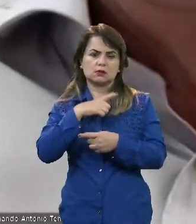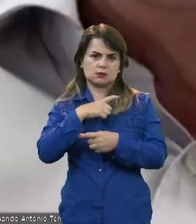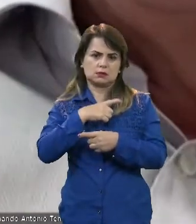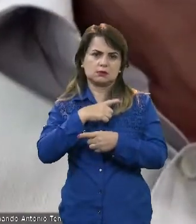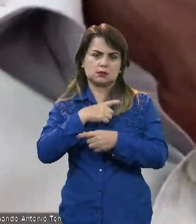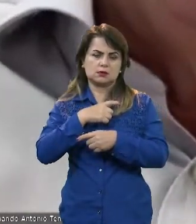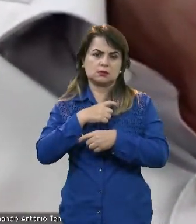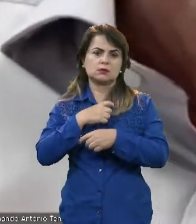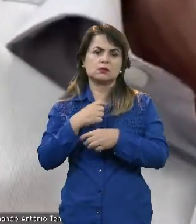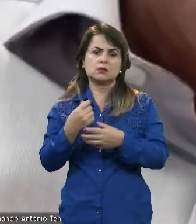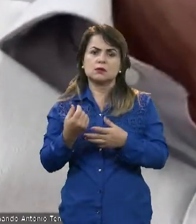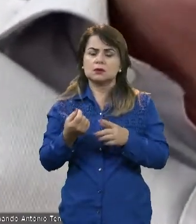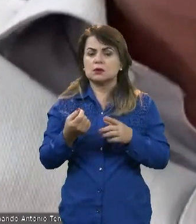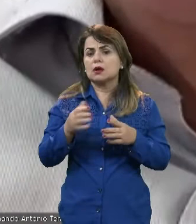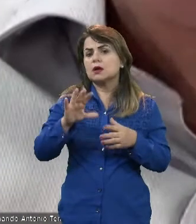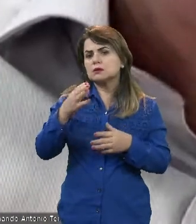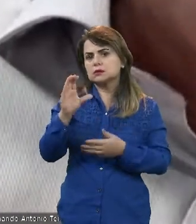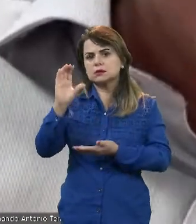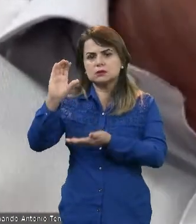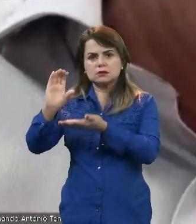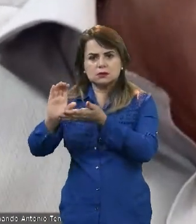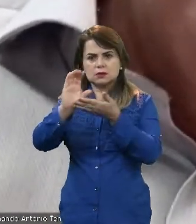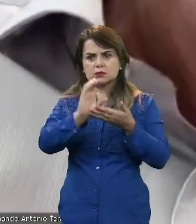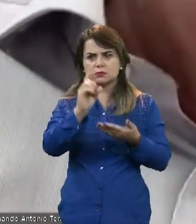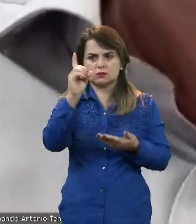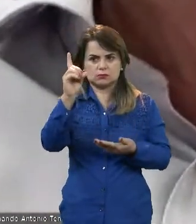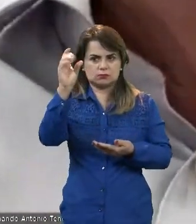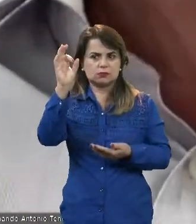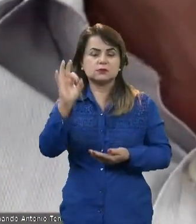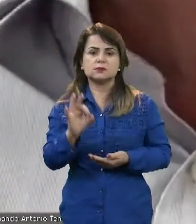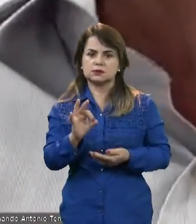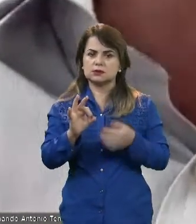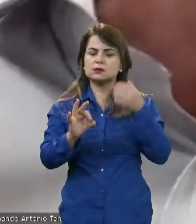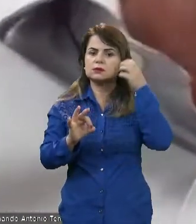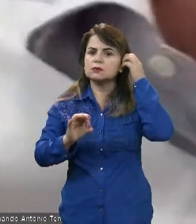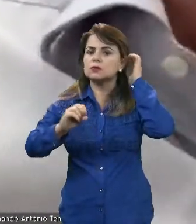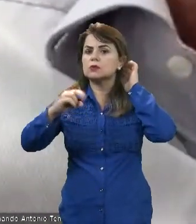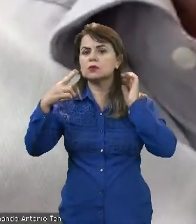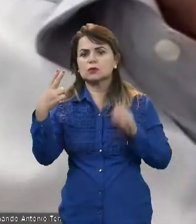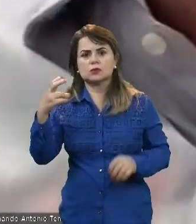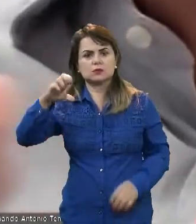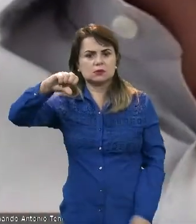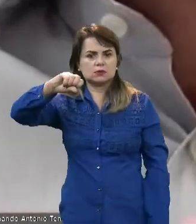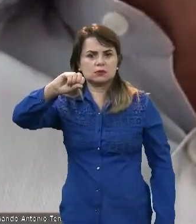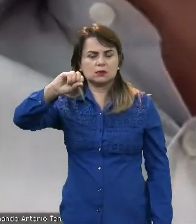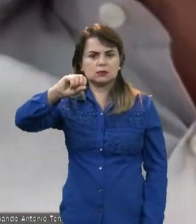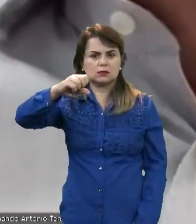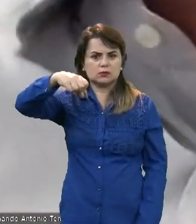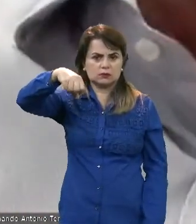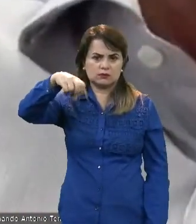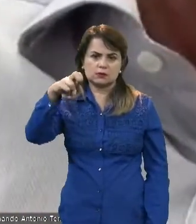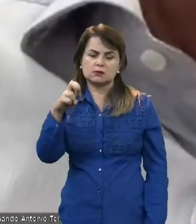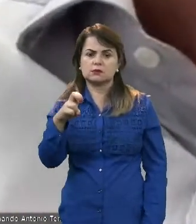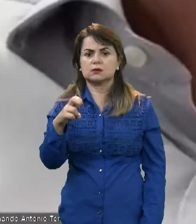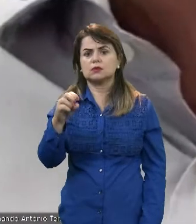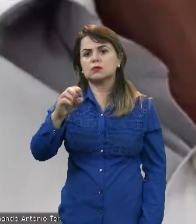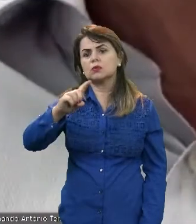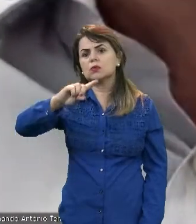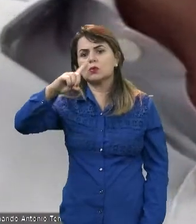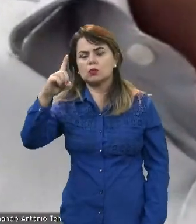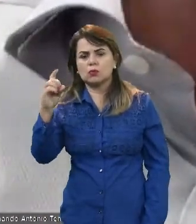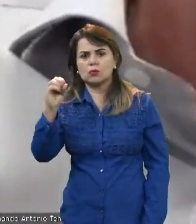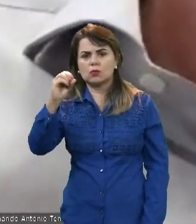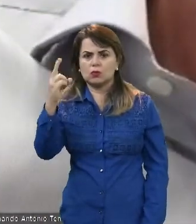crédito com taxa de 1%, com 0,95, com 1,40, com 1